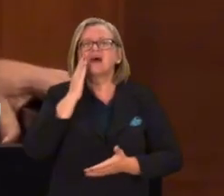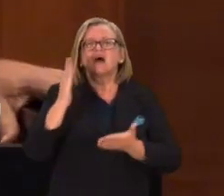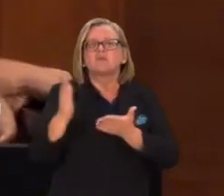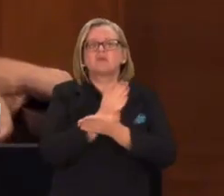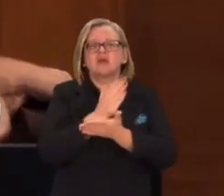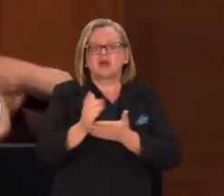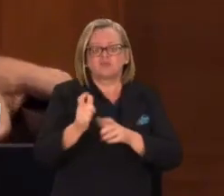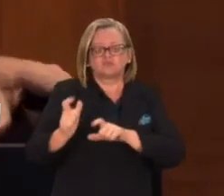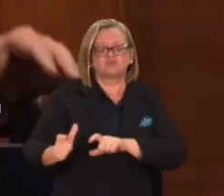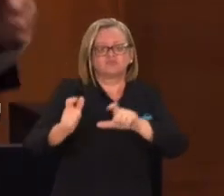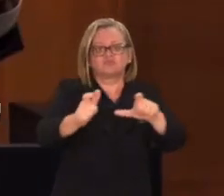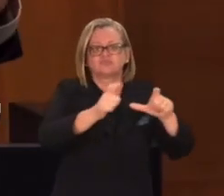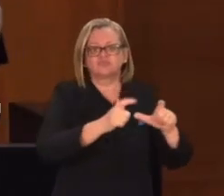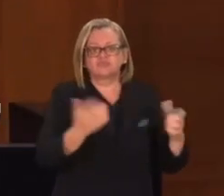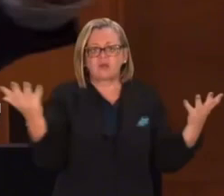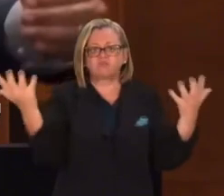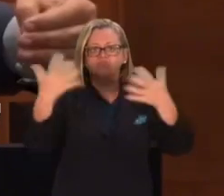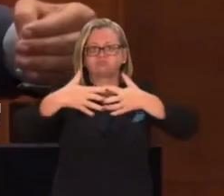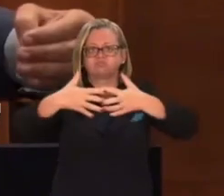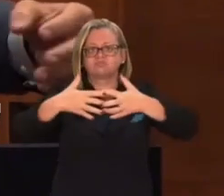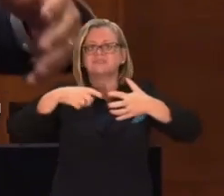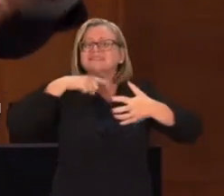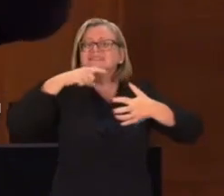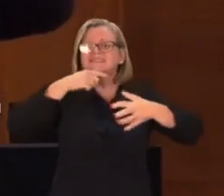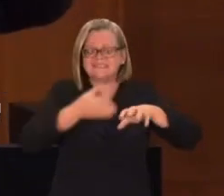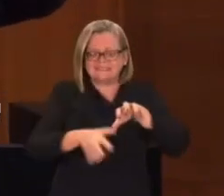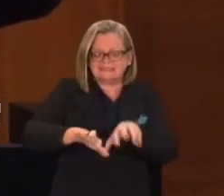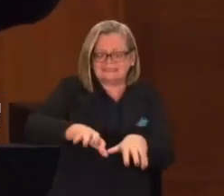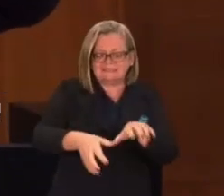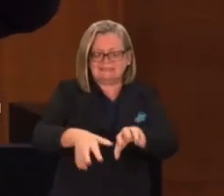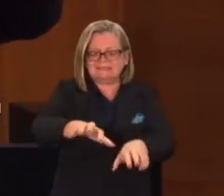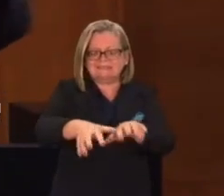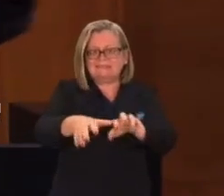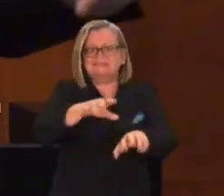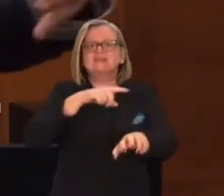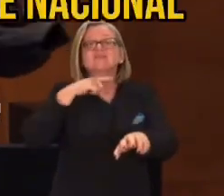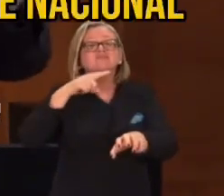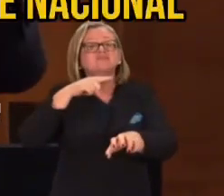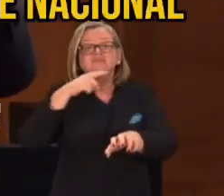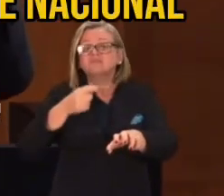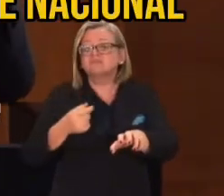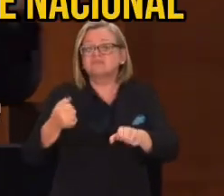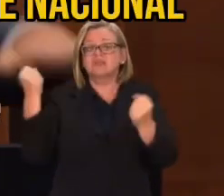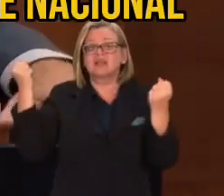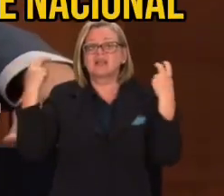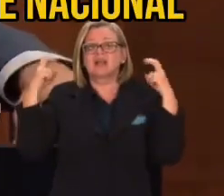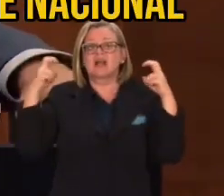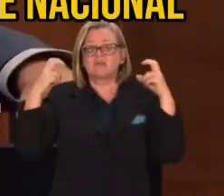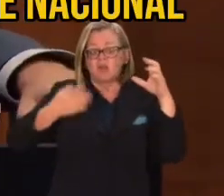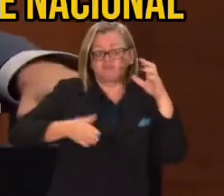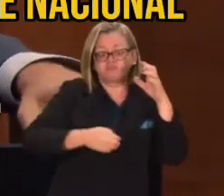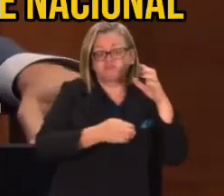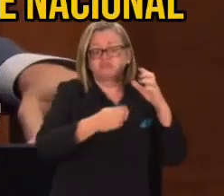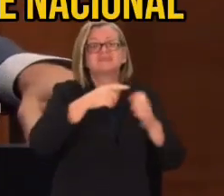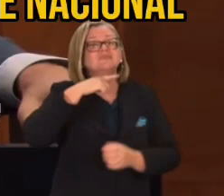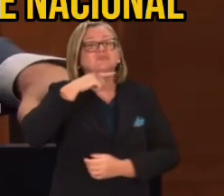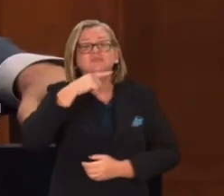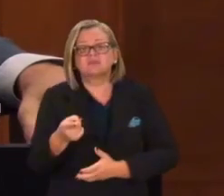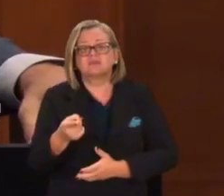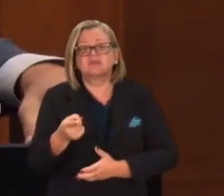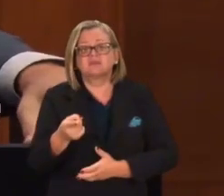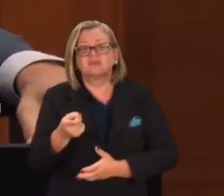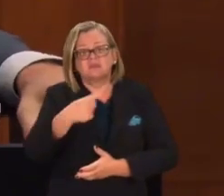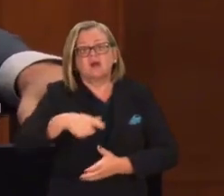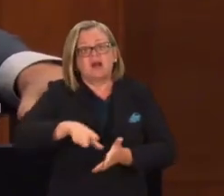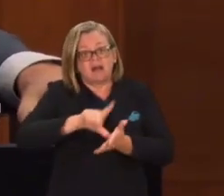O ano passado, lá no Santa Rosa, chegaram um monte de máquina para tentar vir o fogo que começou lá no Parque Nacional.